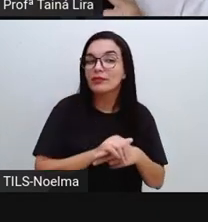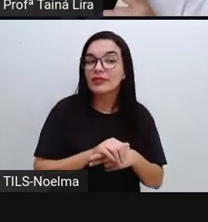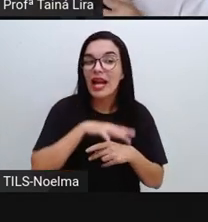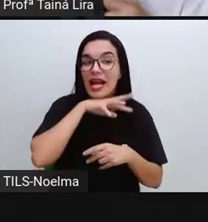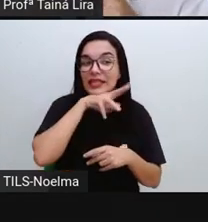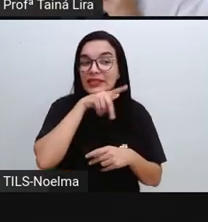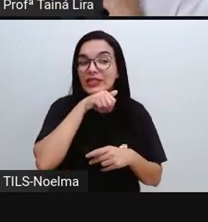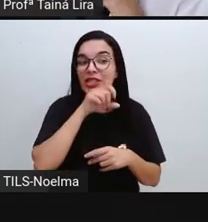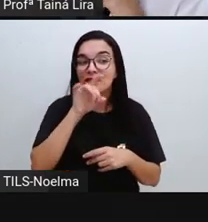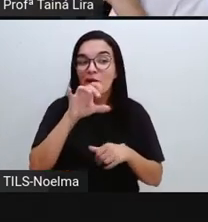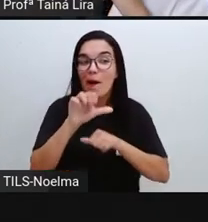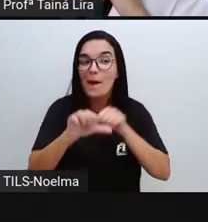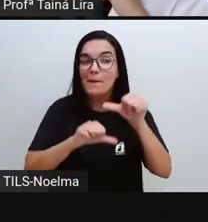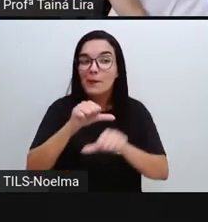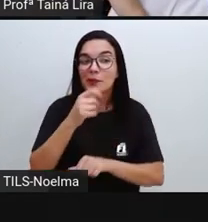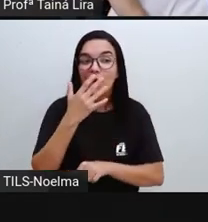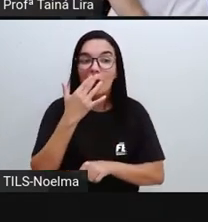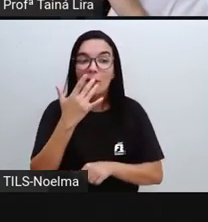que só muda a cor?